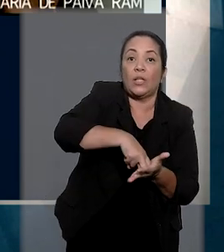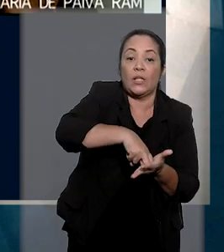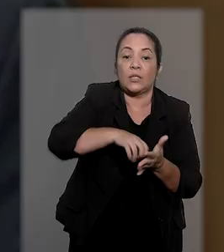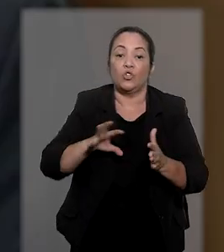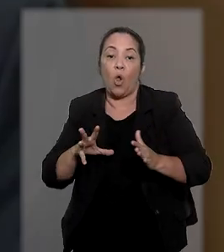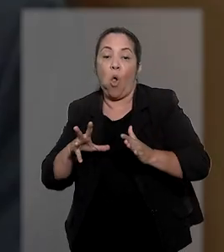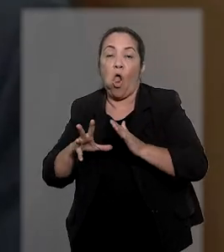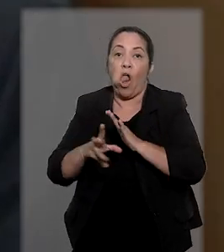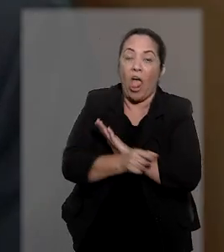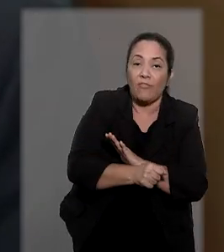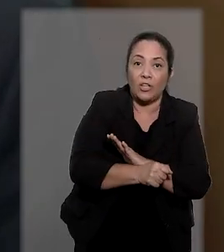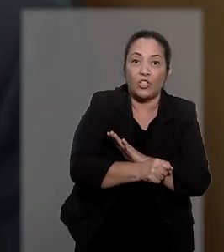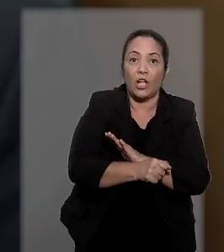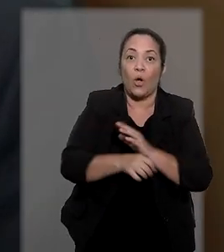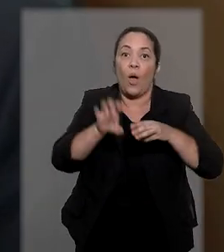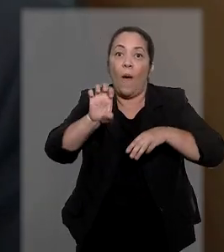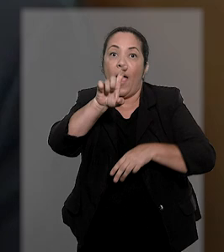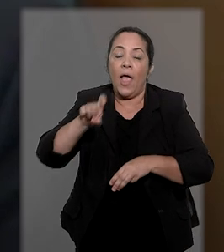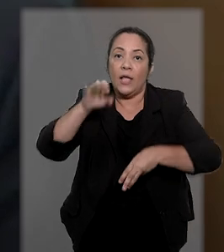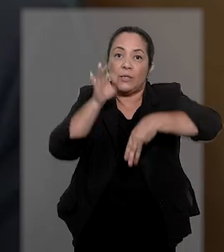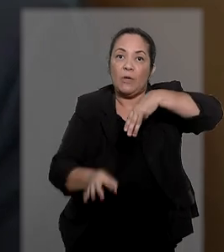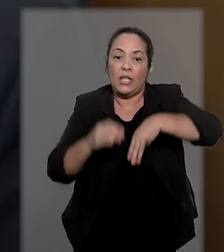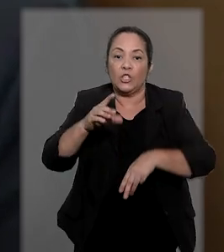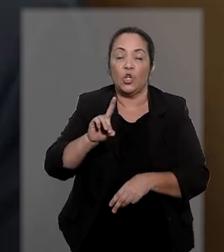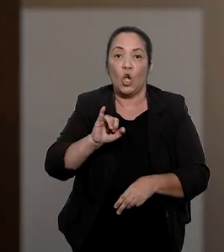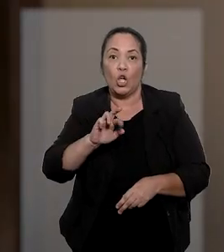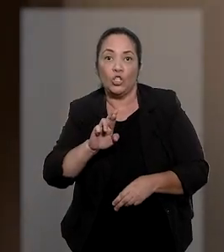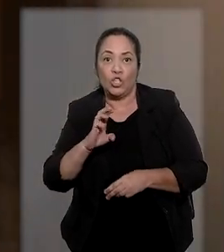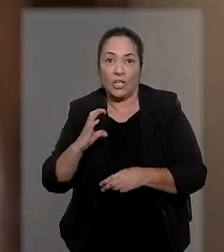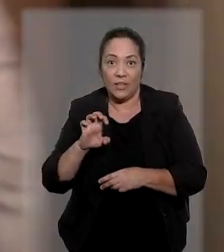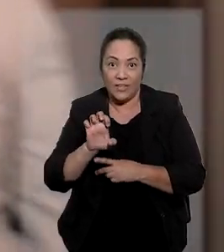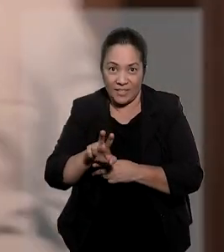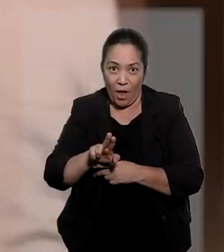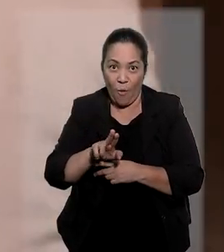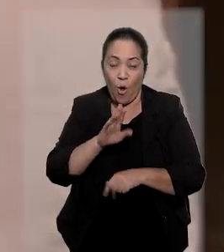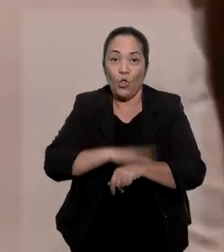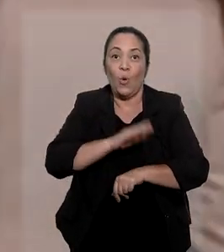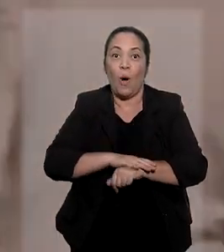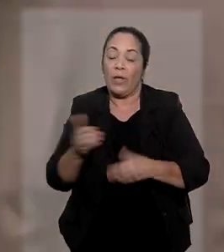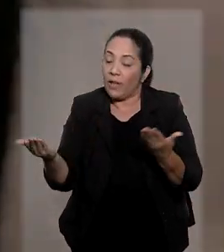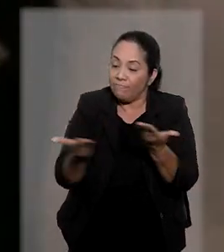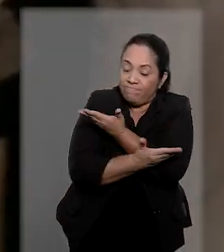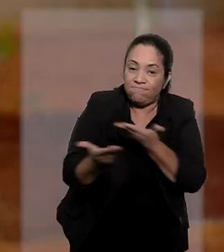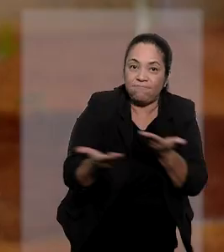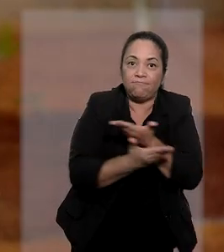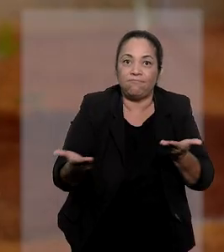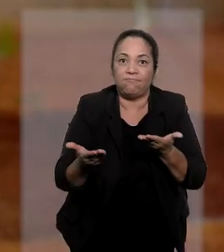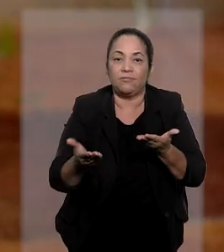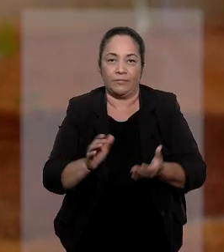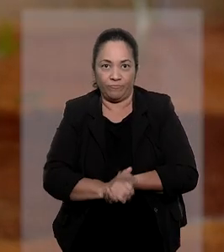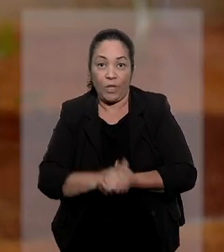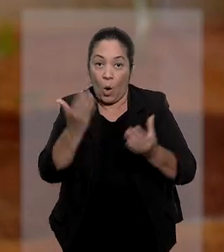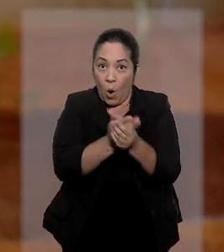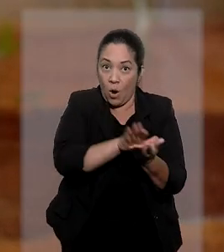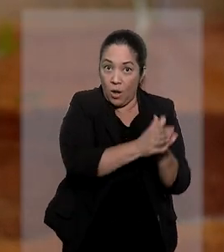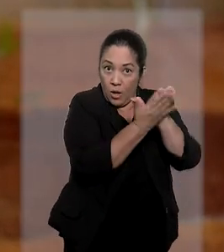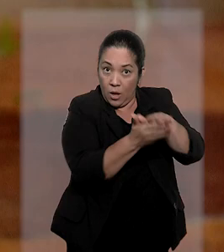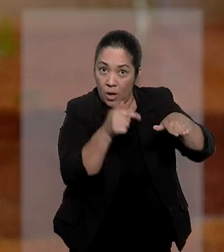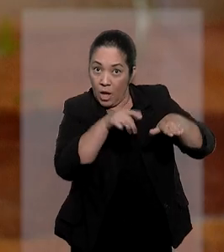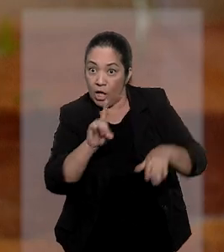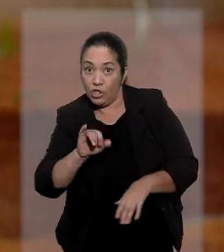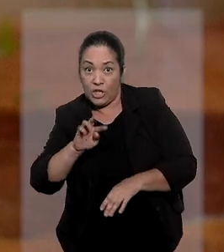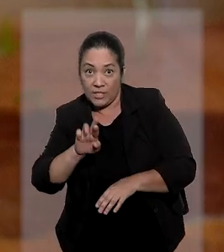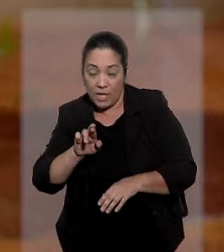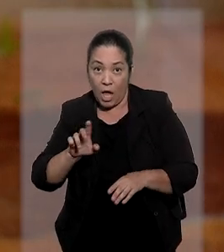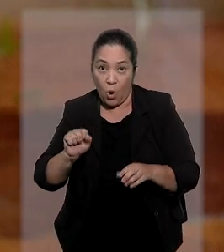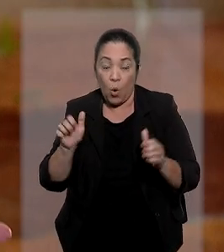de dinheiro que havia sido imposta ao ex-ministro José Dirceu no âmbito da Operação Lava Jato. De acordo com os autos, José